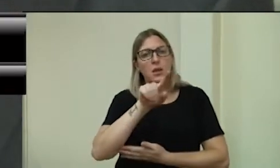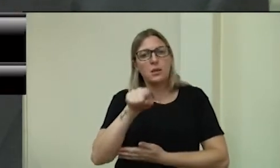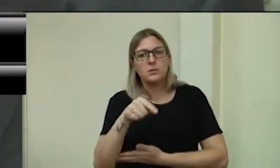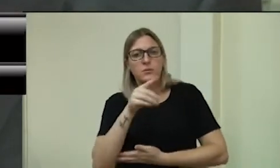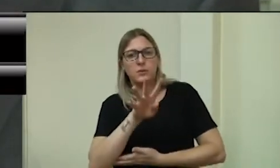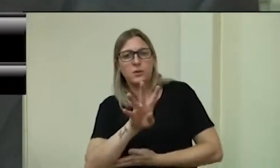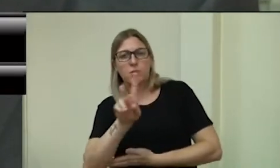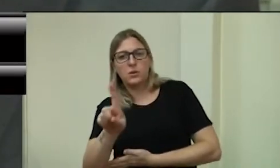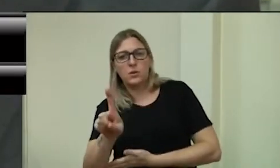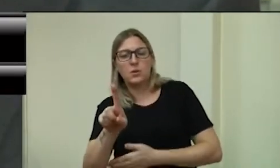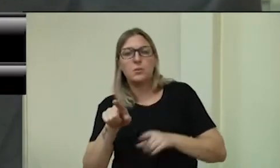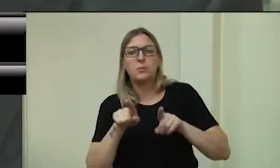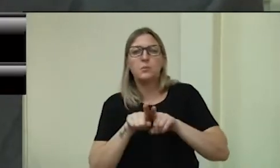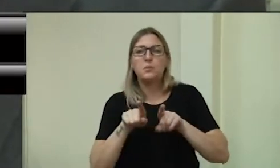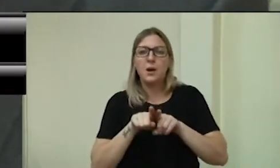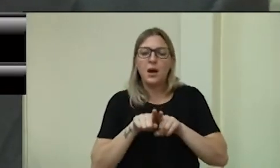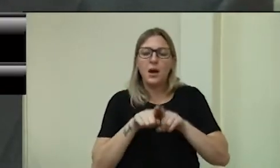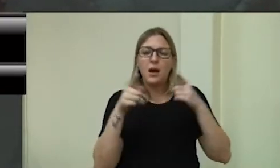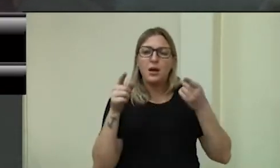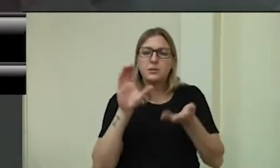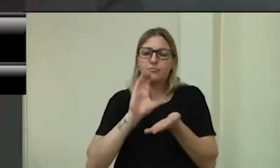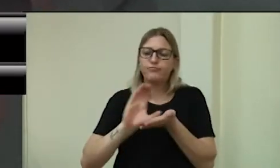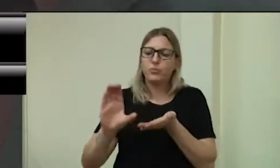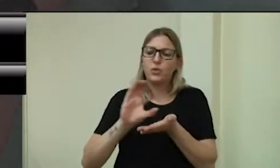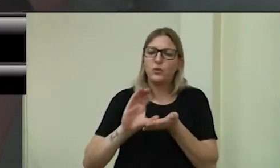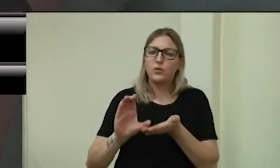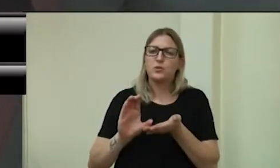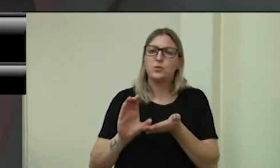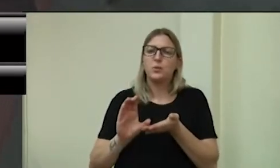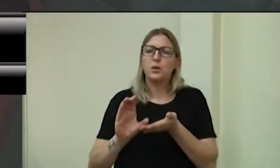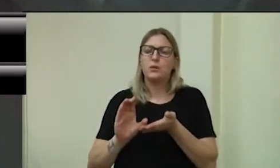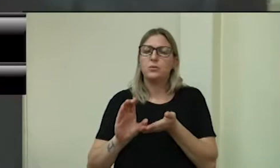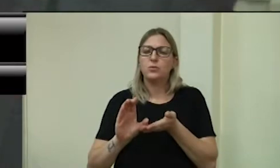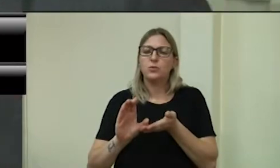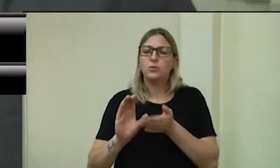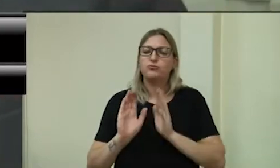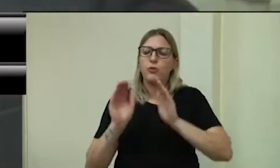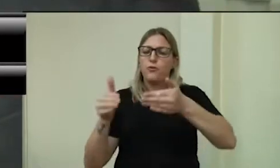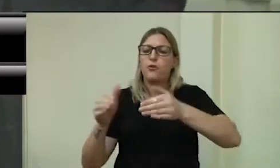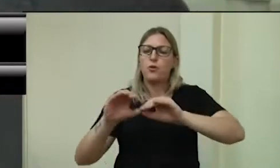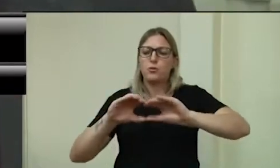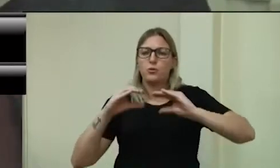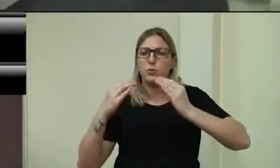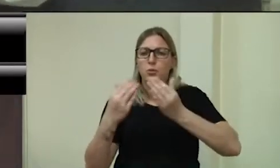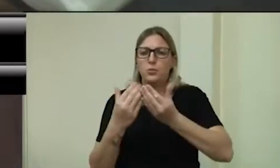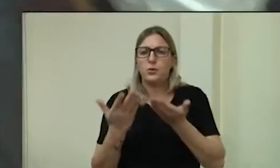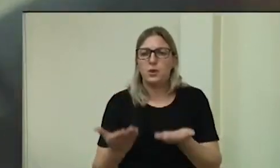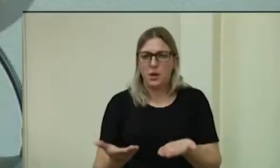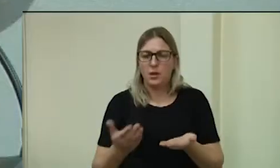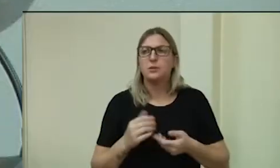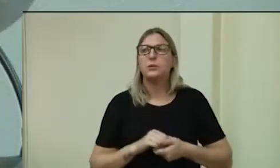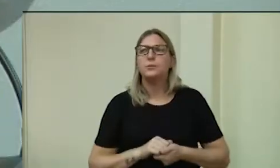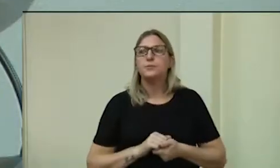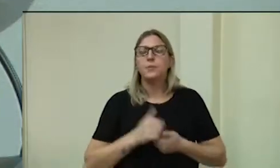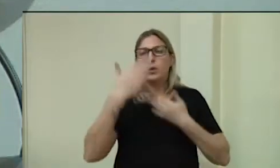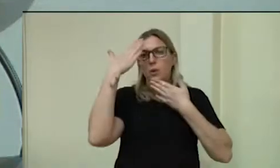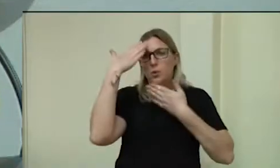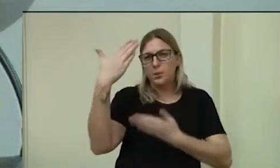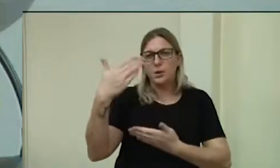mas também como todo investimento vai se retribuir bastante para a comunidade. Era isso, senhora presidente. Obrigado. Muito obrigada, vereador.